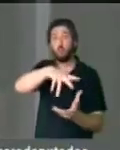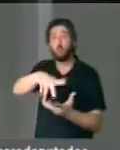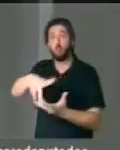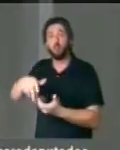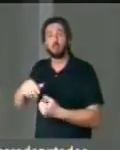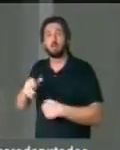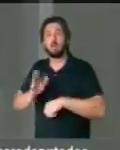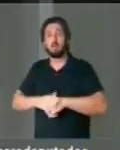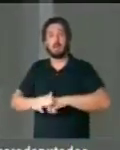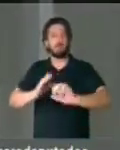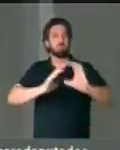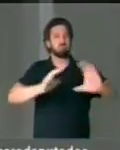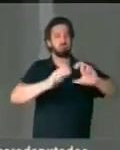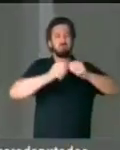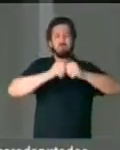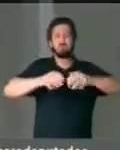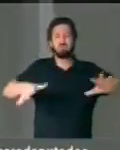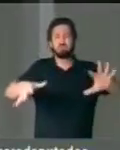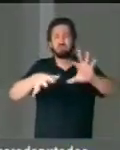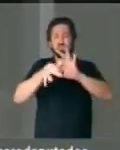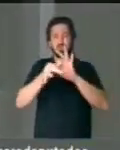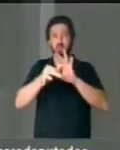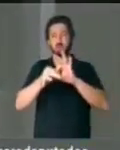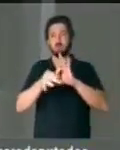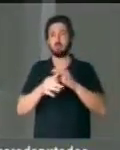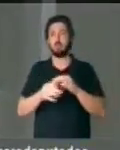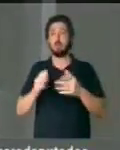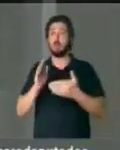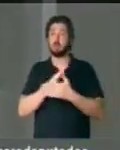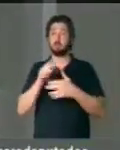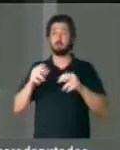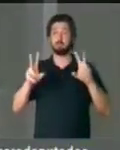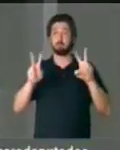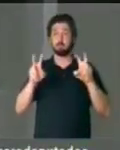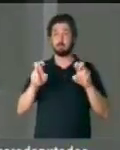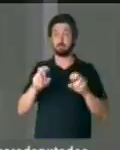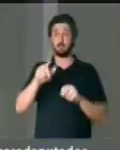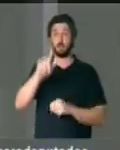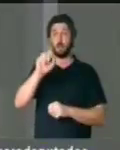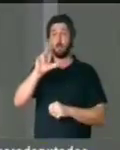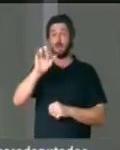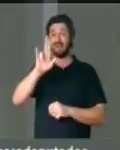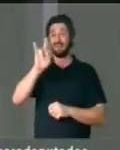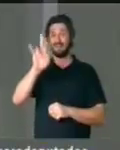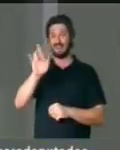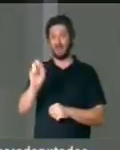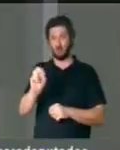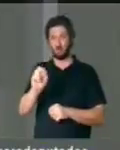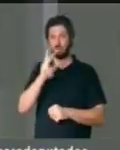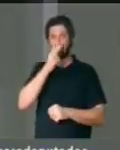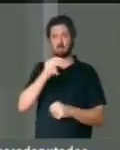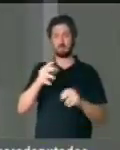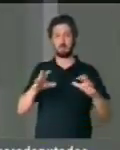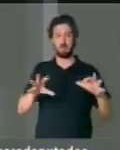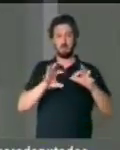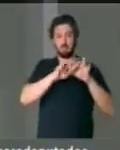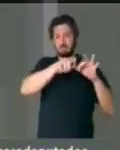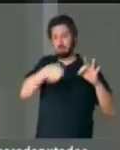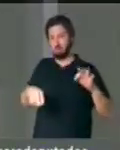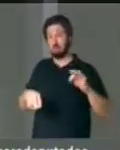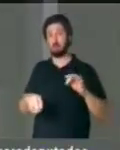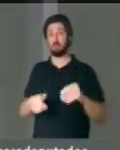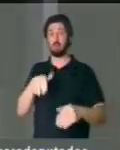intercomunicado, globalizado e em alguns aspectos globalitário, é evidente que a eleição,